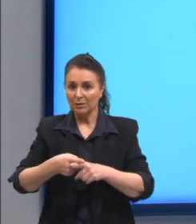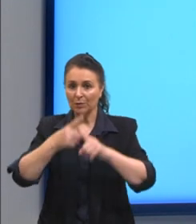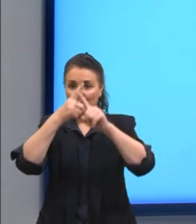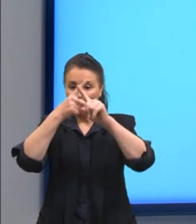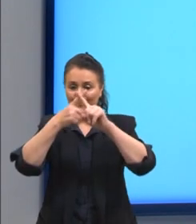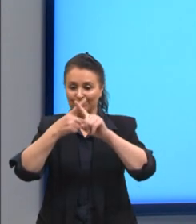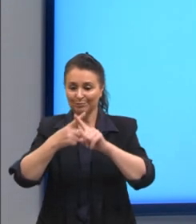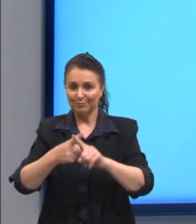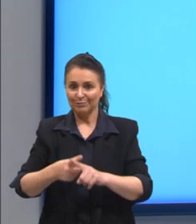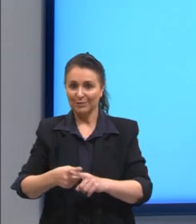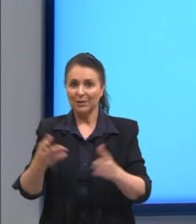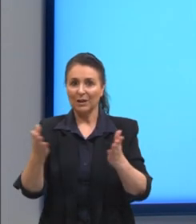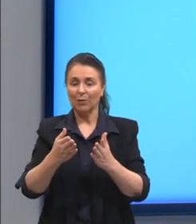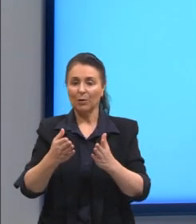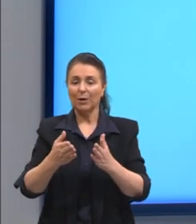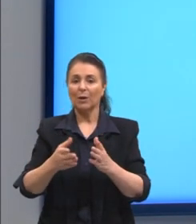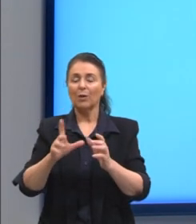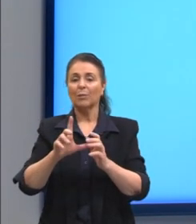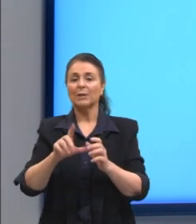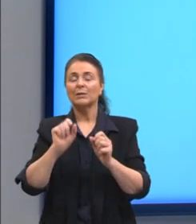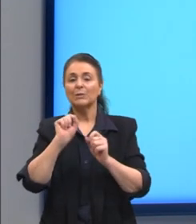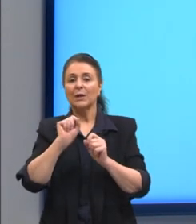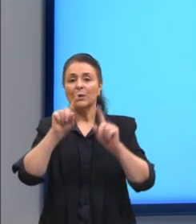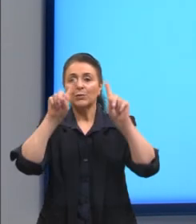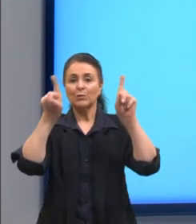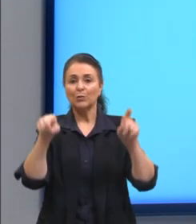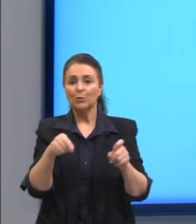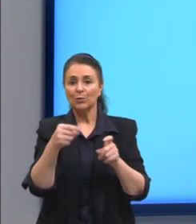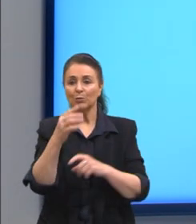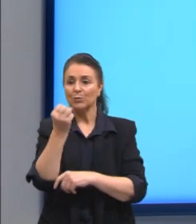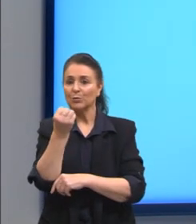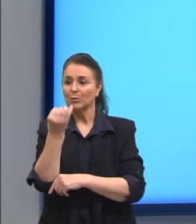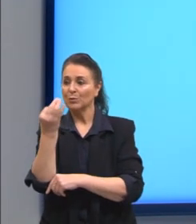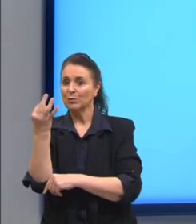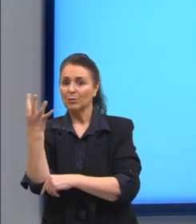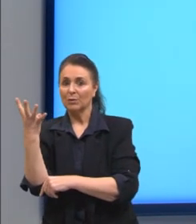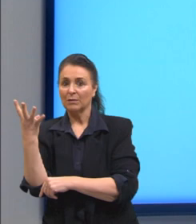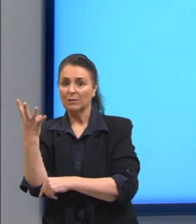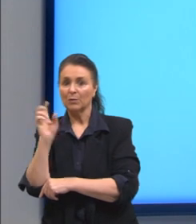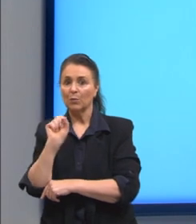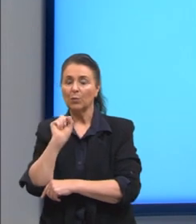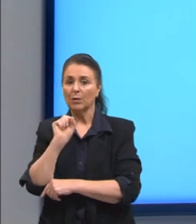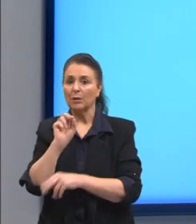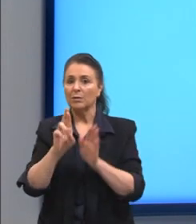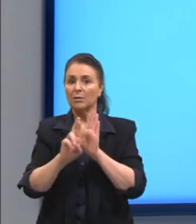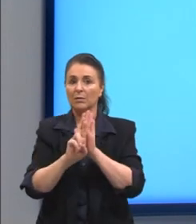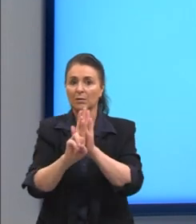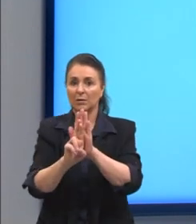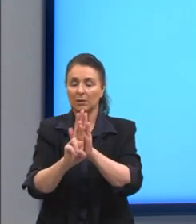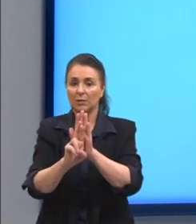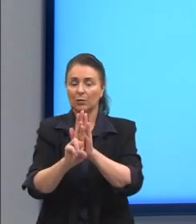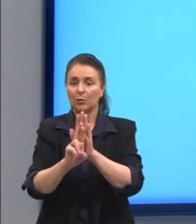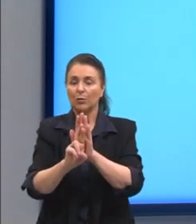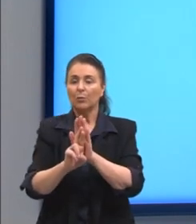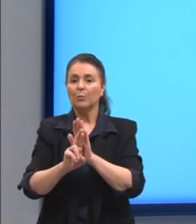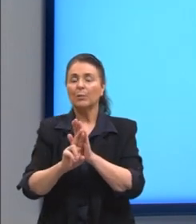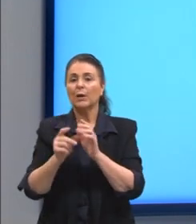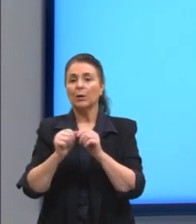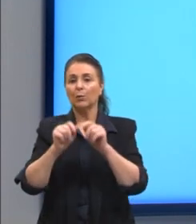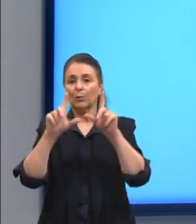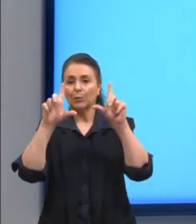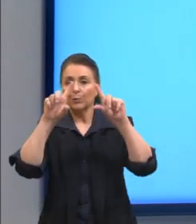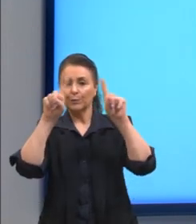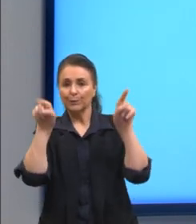nossos produtos notáveis. Os produtos notáveis são representados pelo produto de